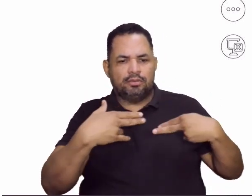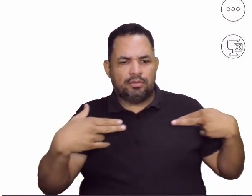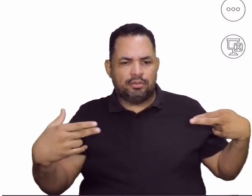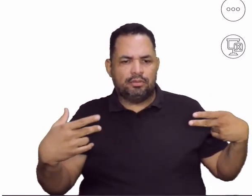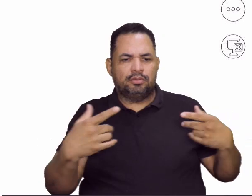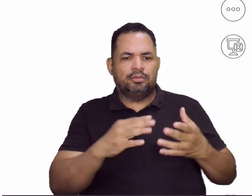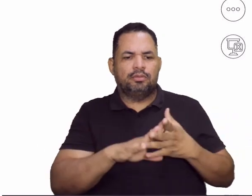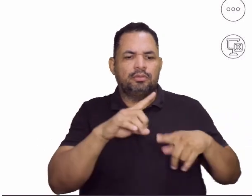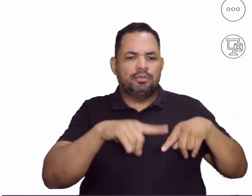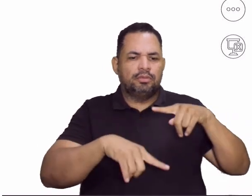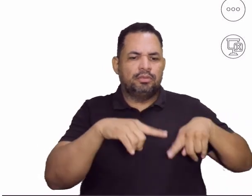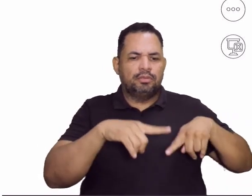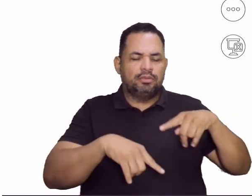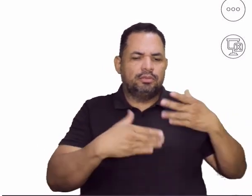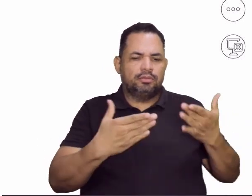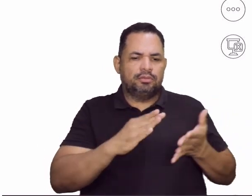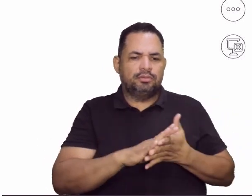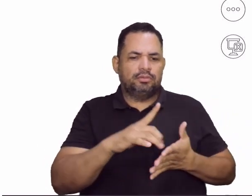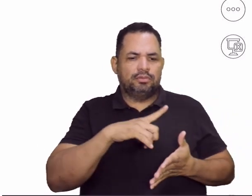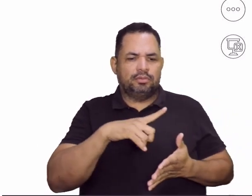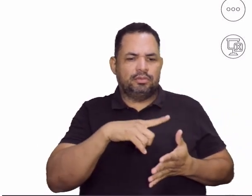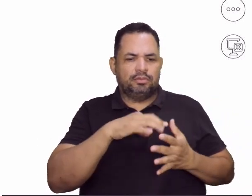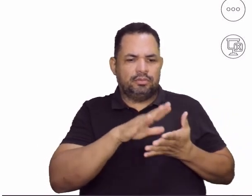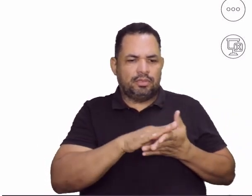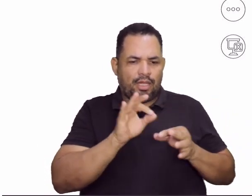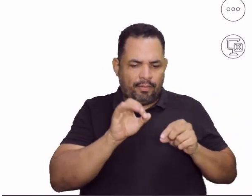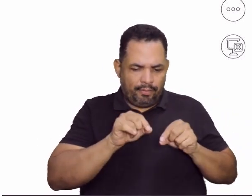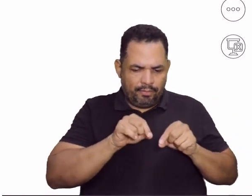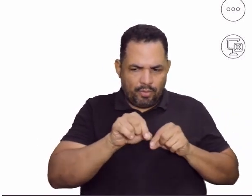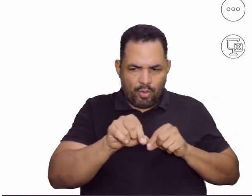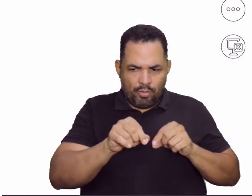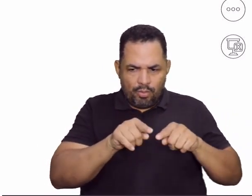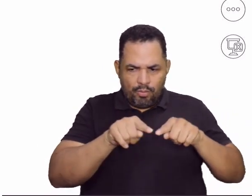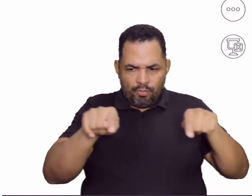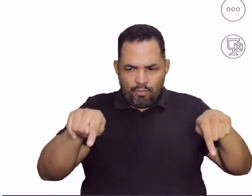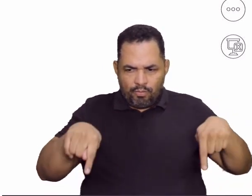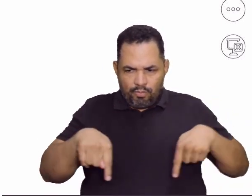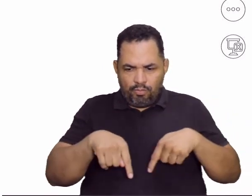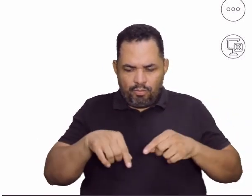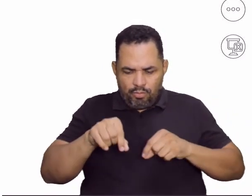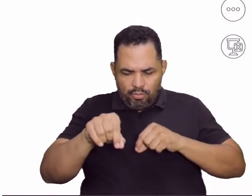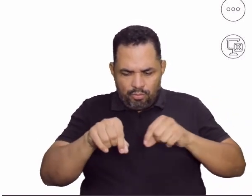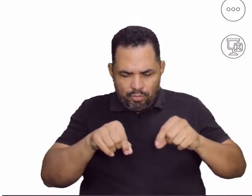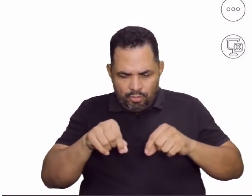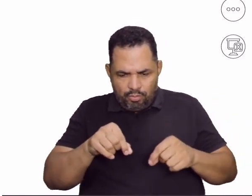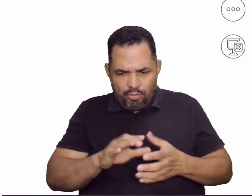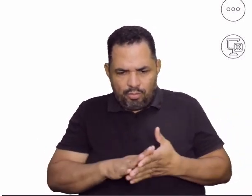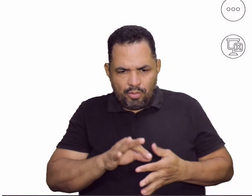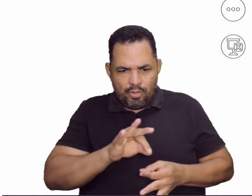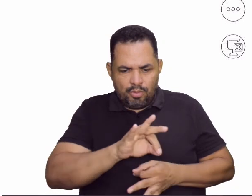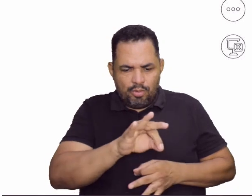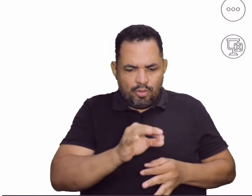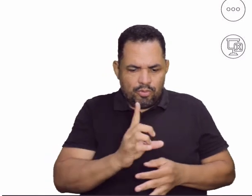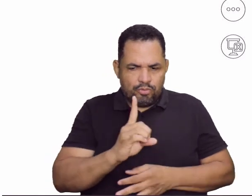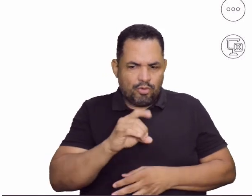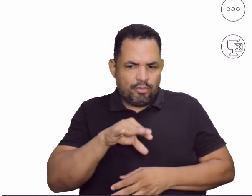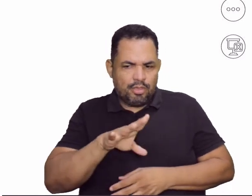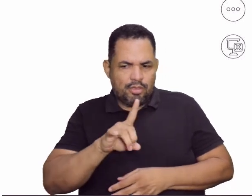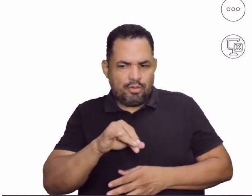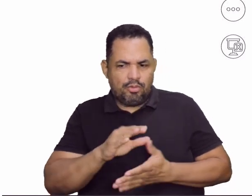na melhor idade jogando aí jogos de tabuleiro, né? Jogos de concentração, como dominó e